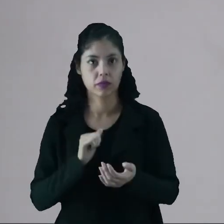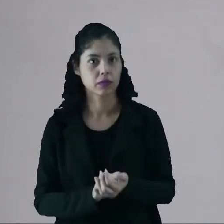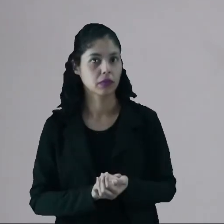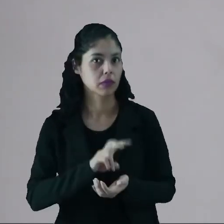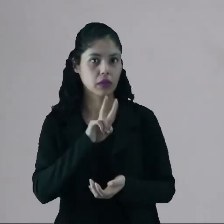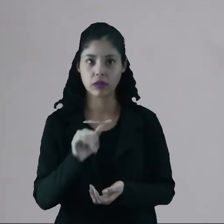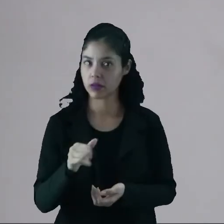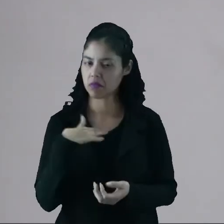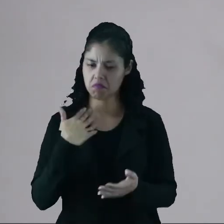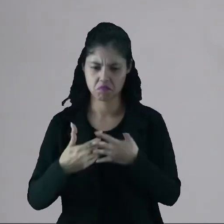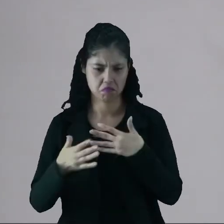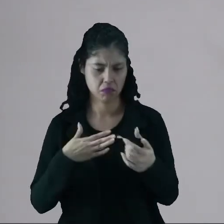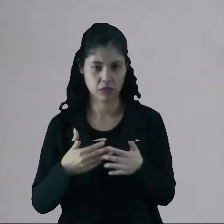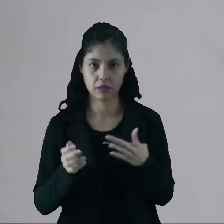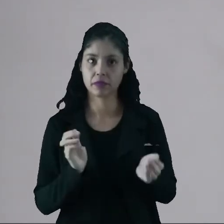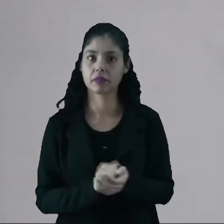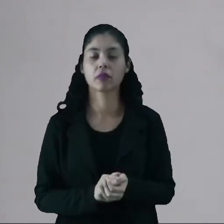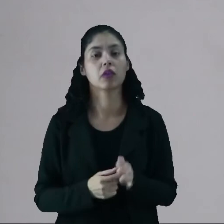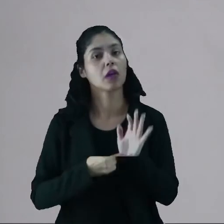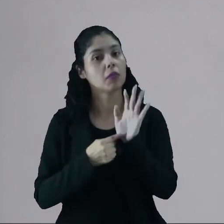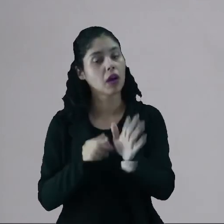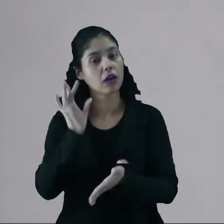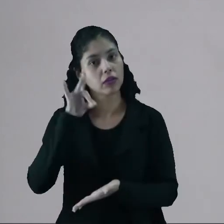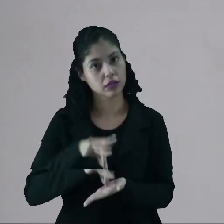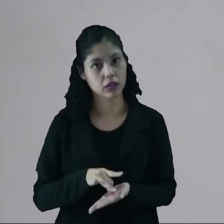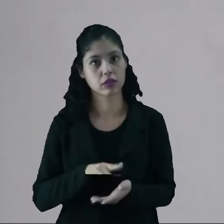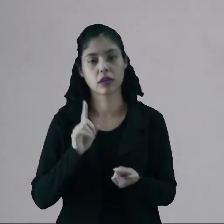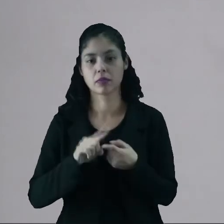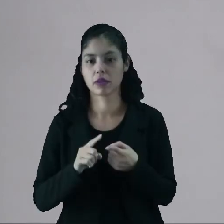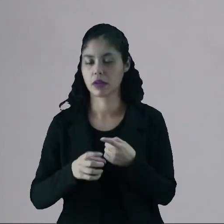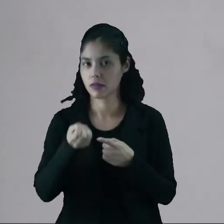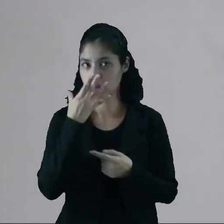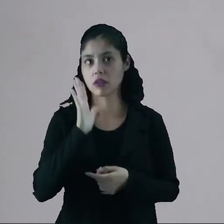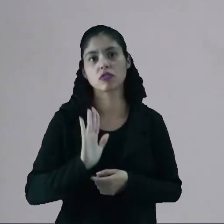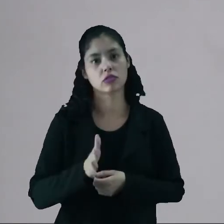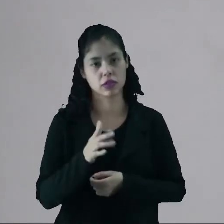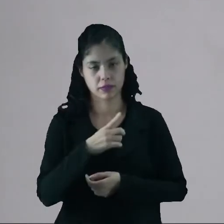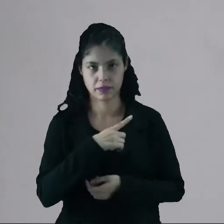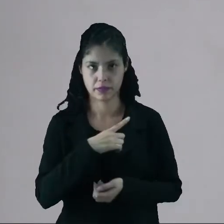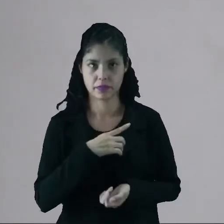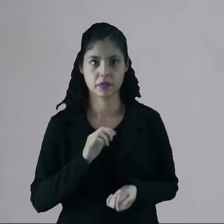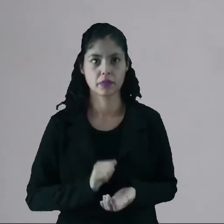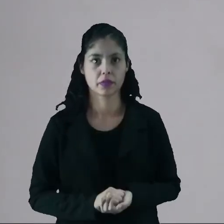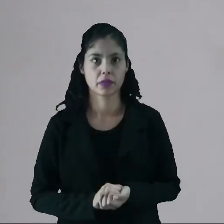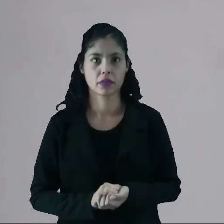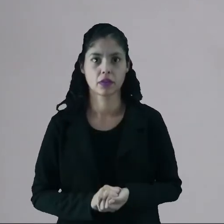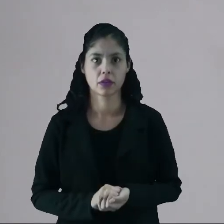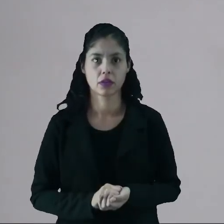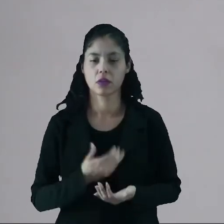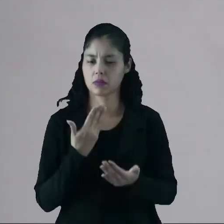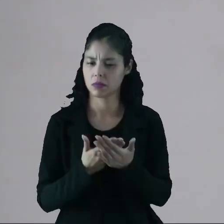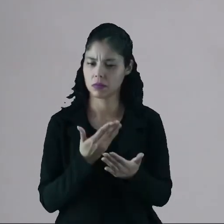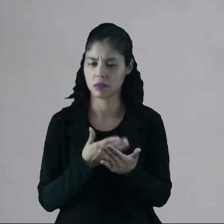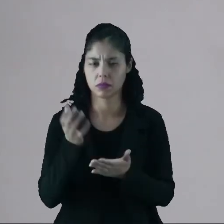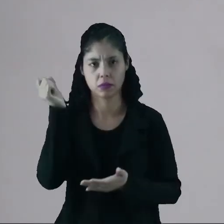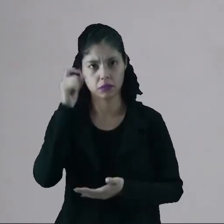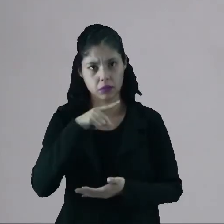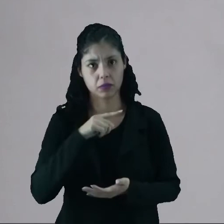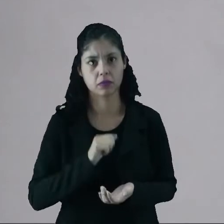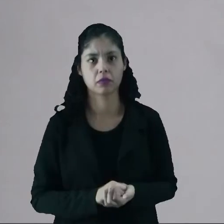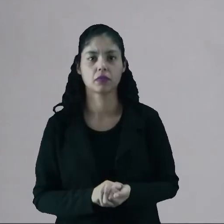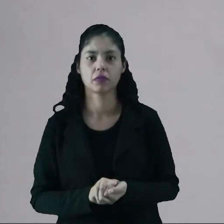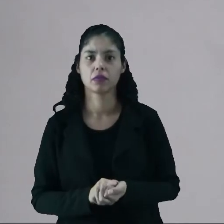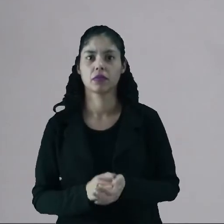não vão mais se importar em retratar a realidade, porque a fotografia já faz isso. Então nós vamos com o estudo da luz